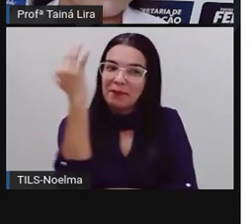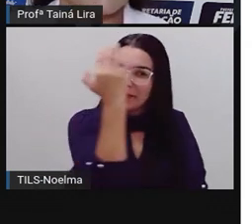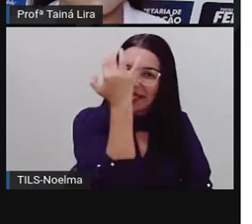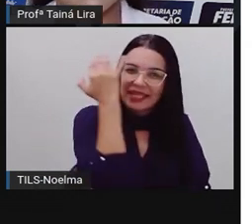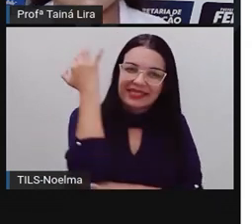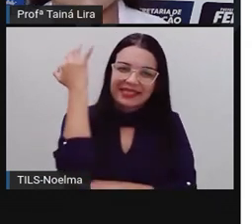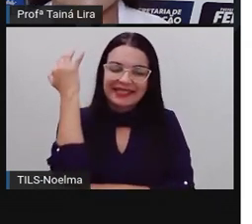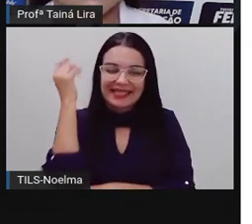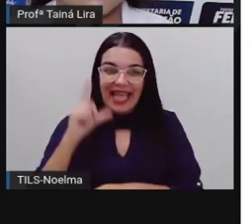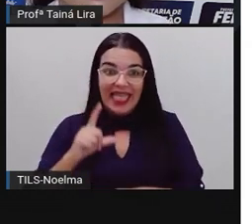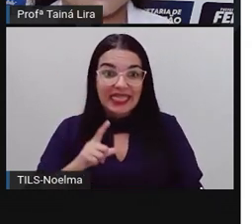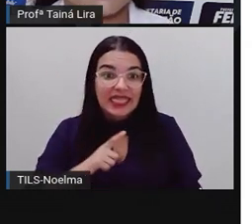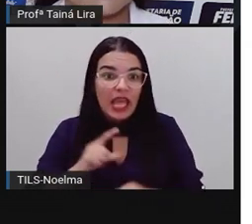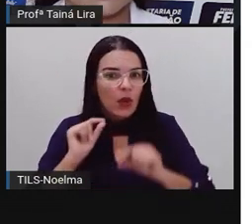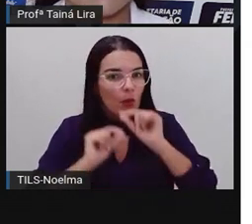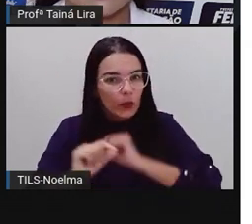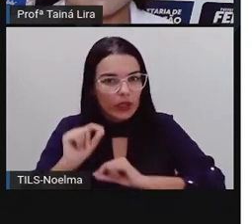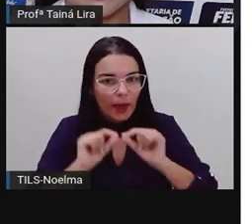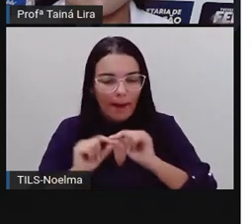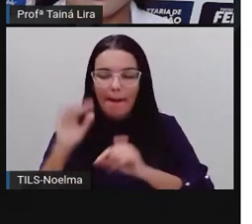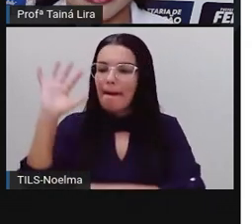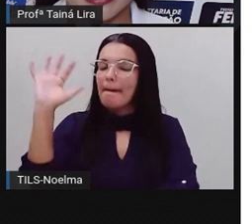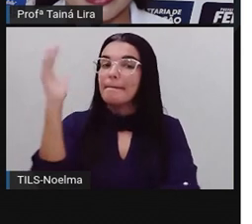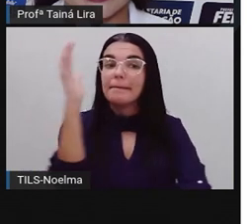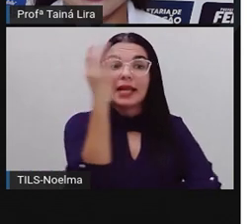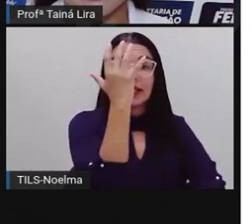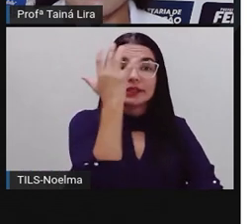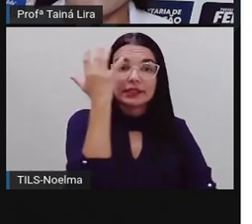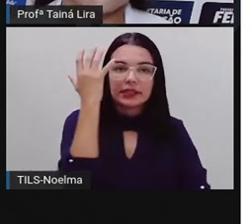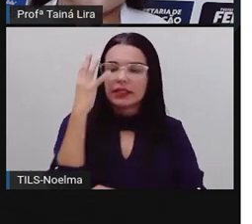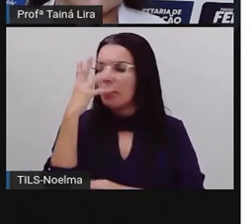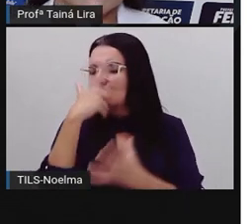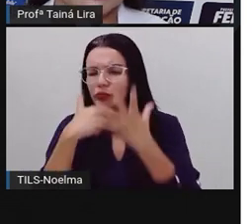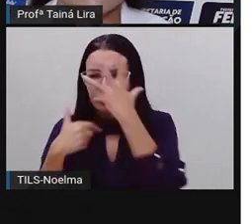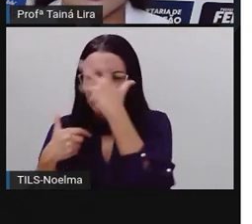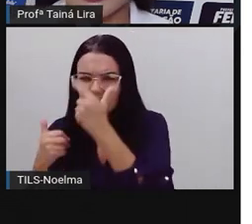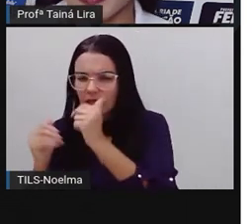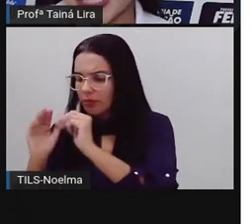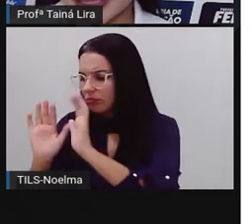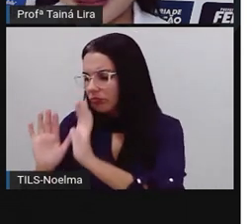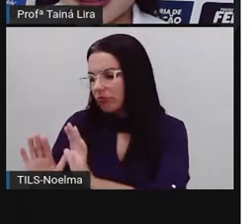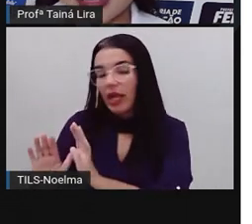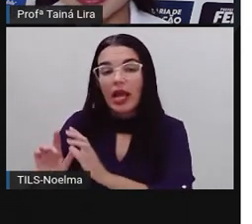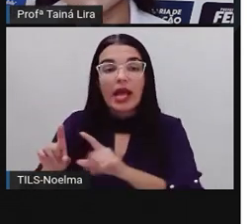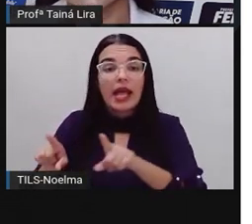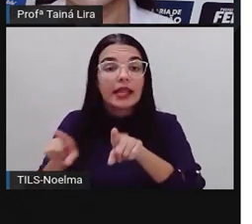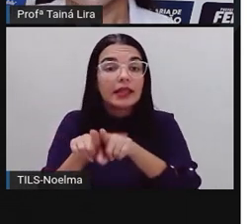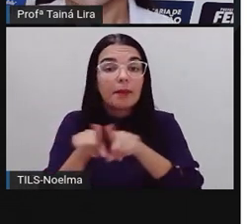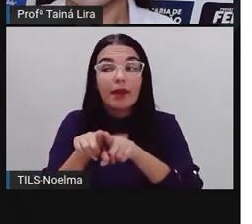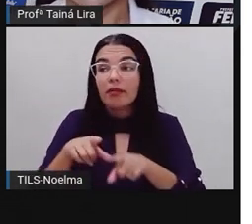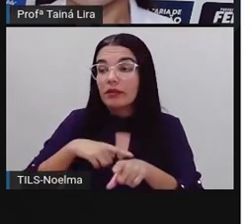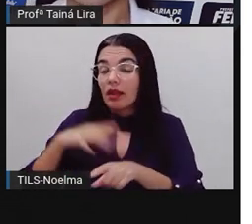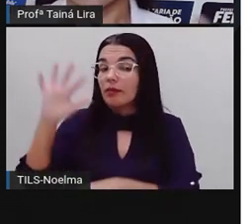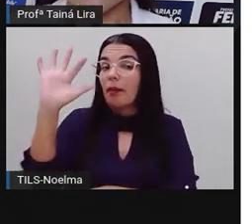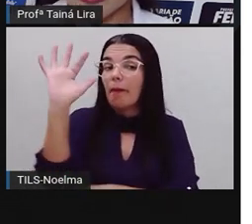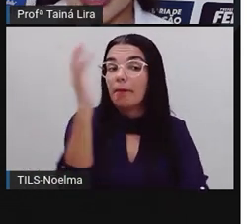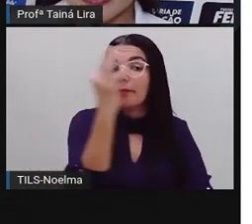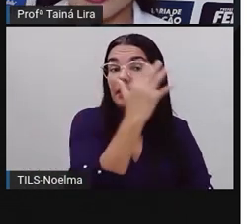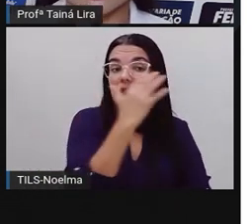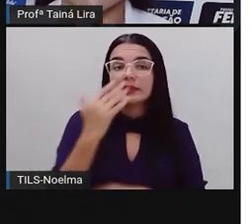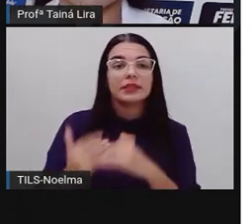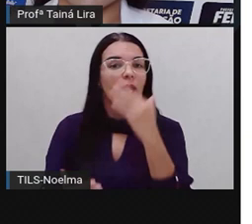plantas que estão ali para enfeitar, né, mas nós também temos plantas ali que nós